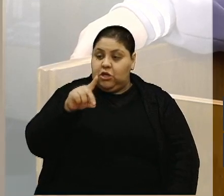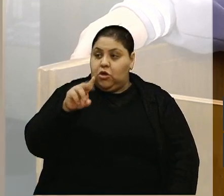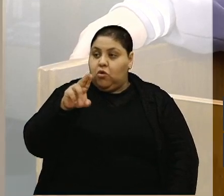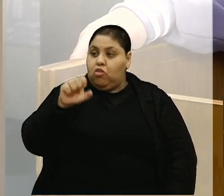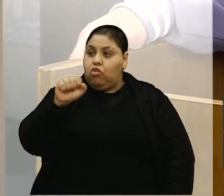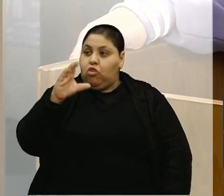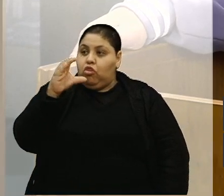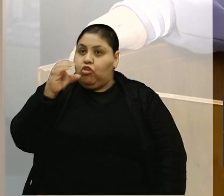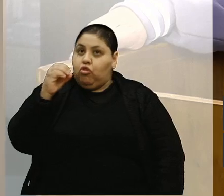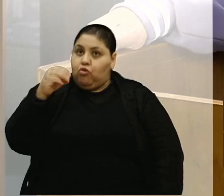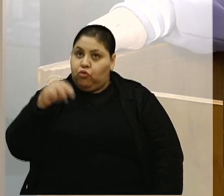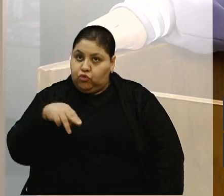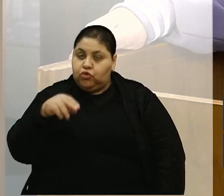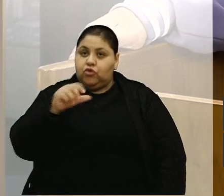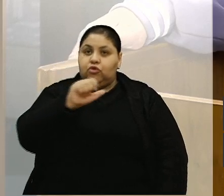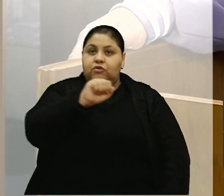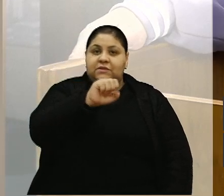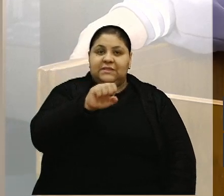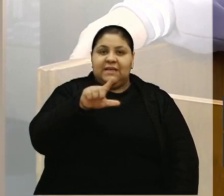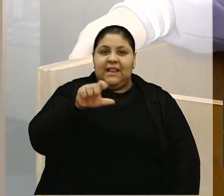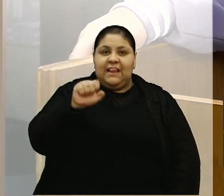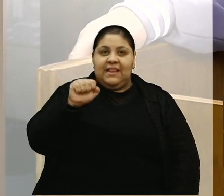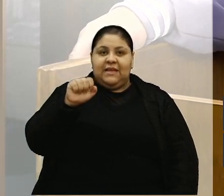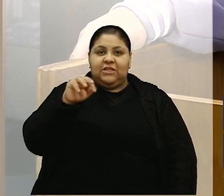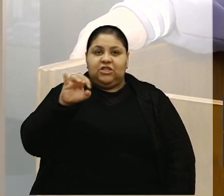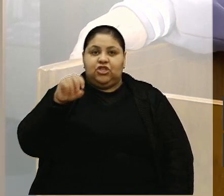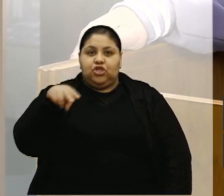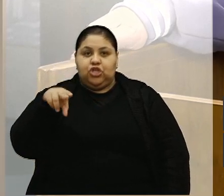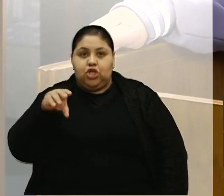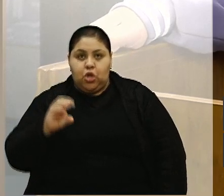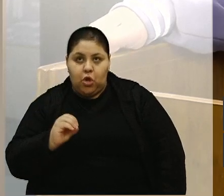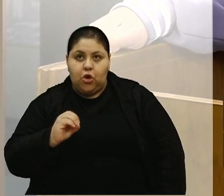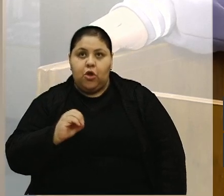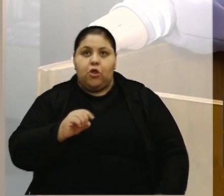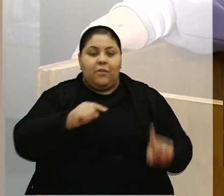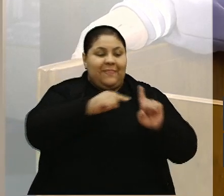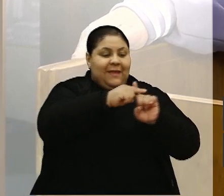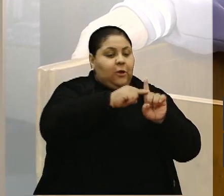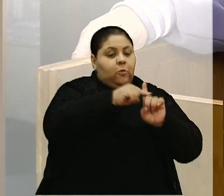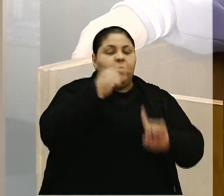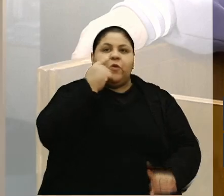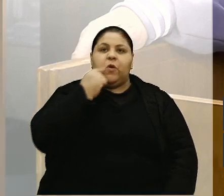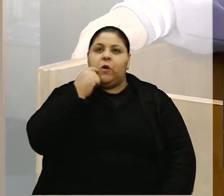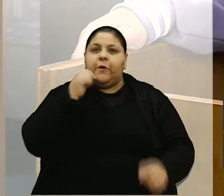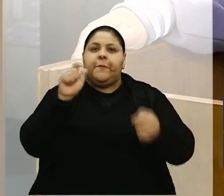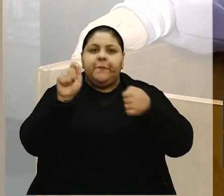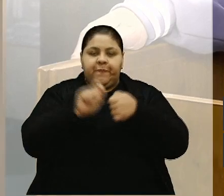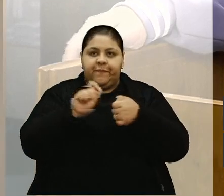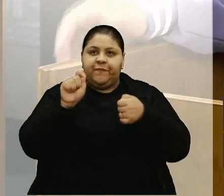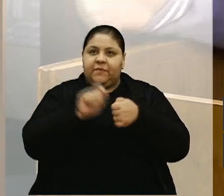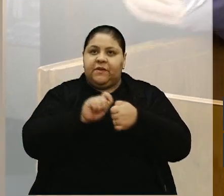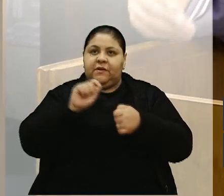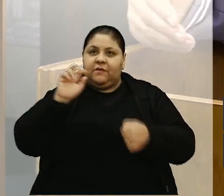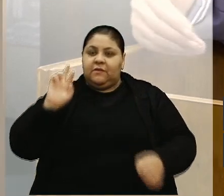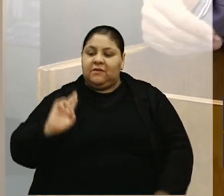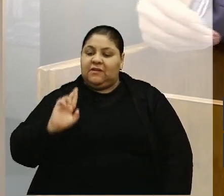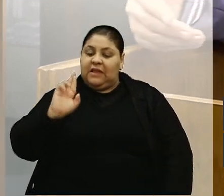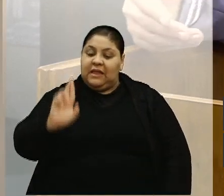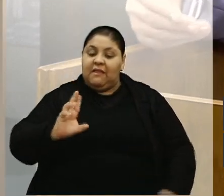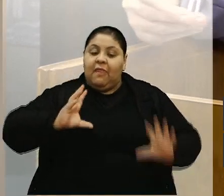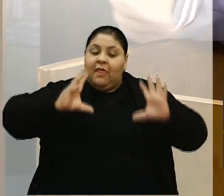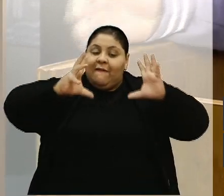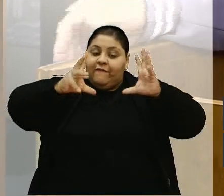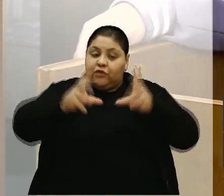Celestino Loro da SIC, Daniel Sousa da Cruz Vermelha, que fizeram em nome deles a todas